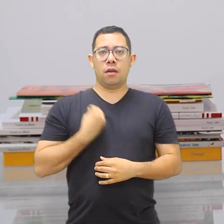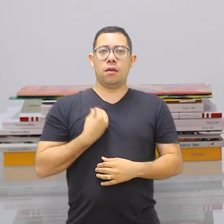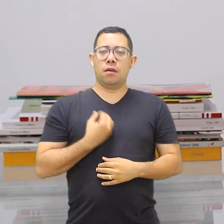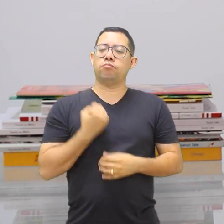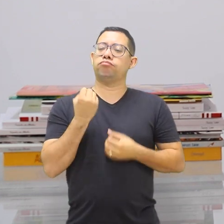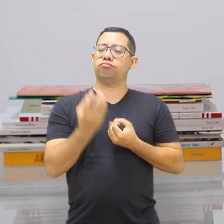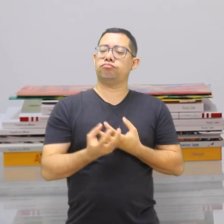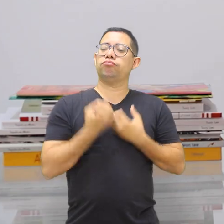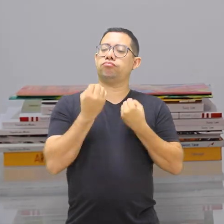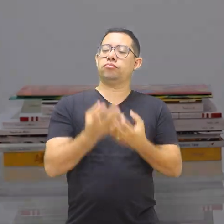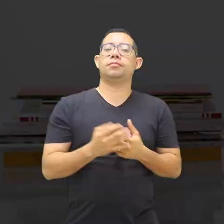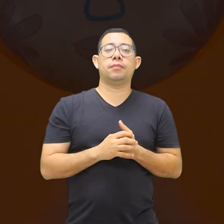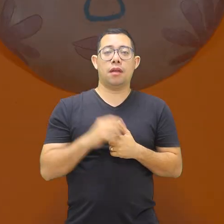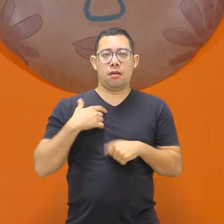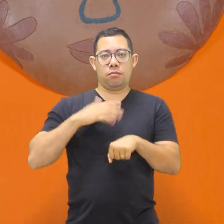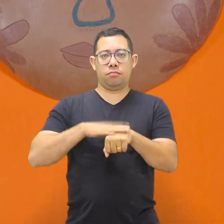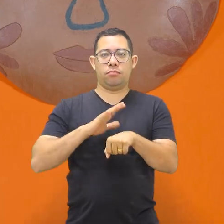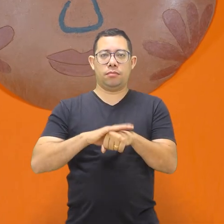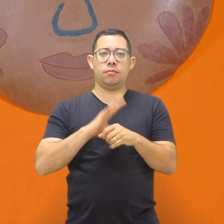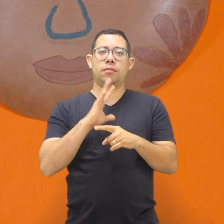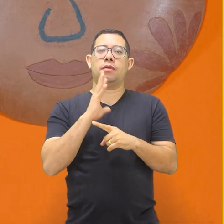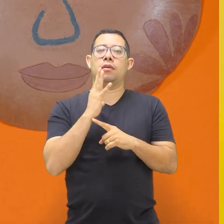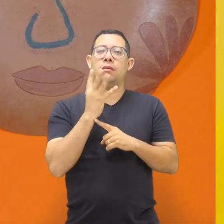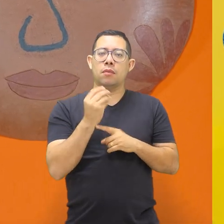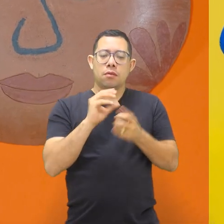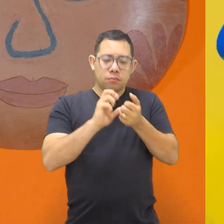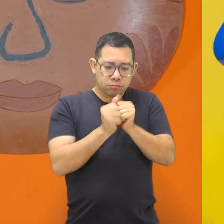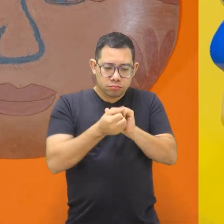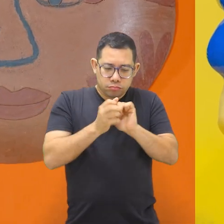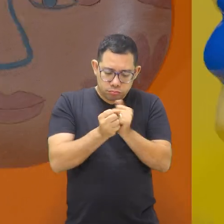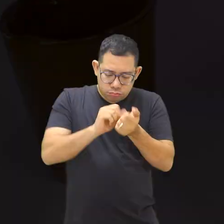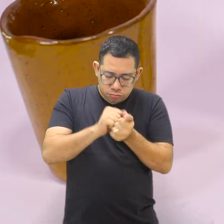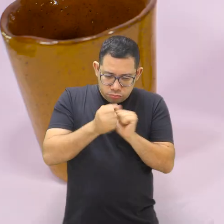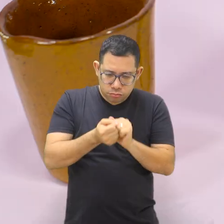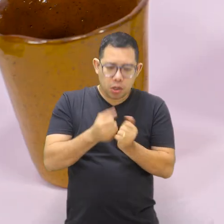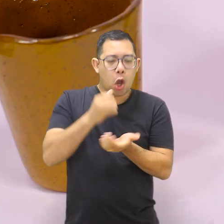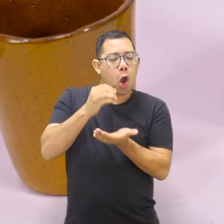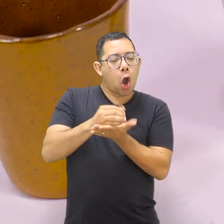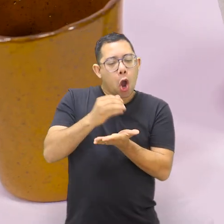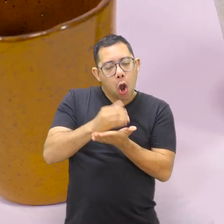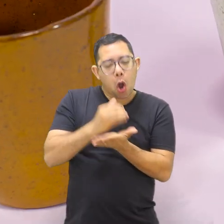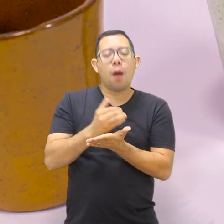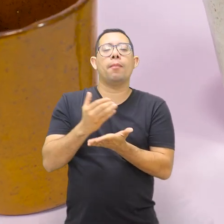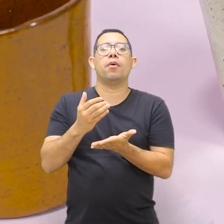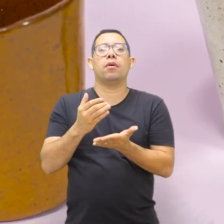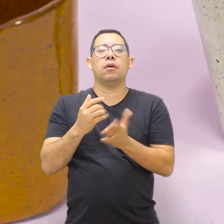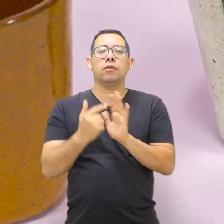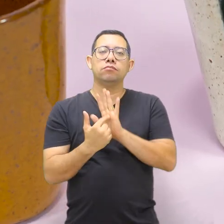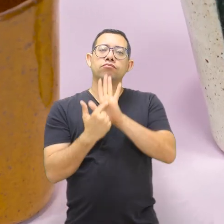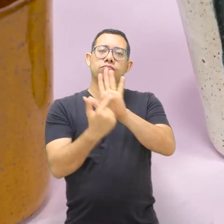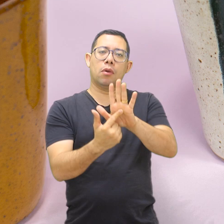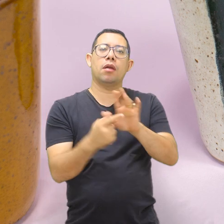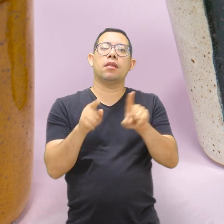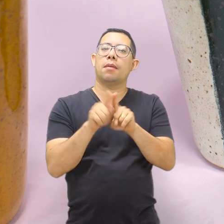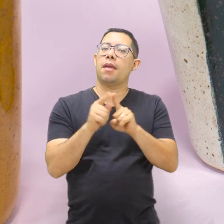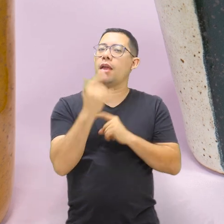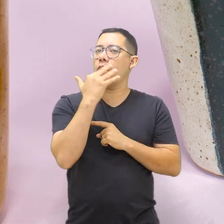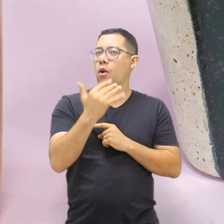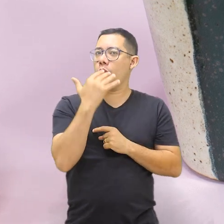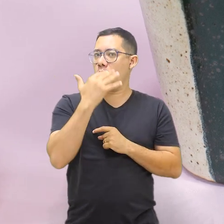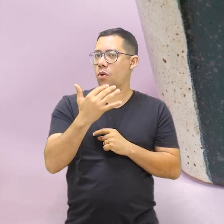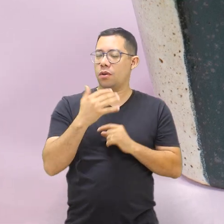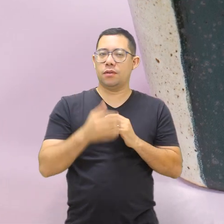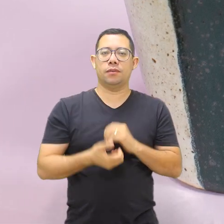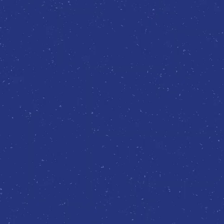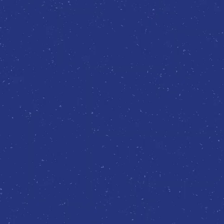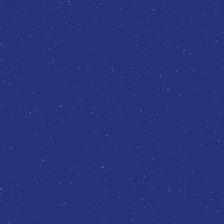aí, nesse um ano, eu comecei a fazer esculturas de argila e utilitários, que são copos e pratos que também representassem as cores